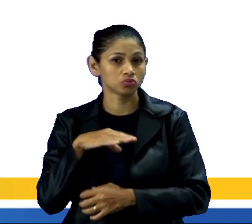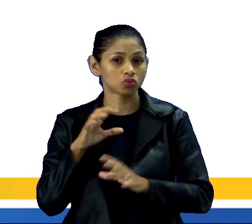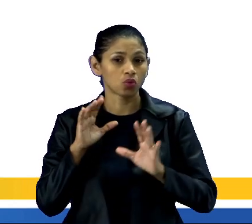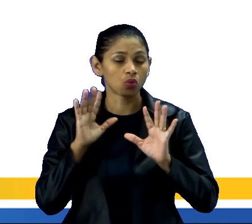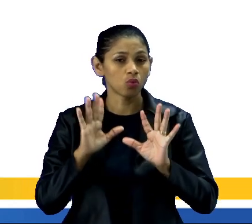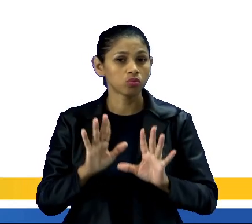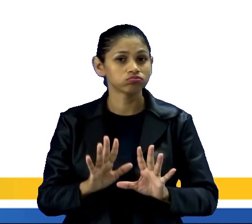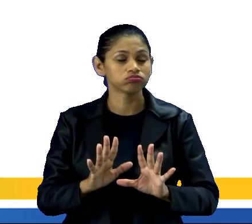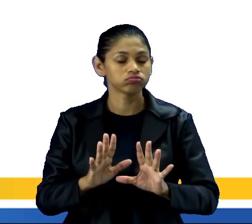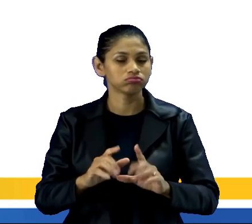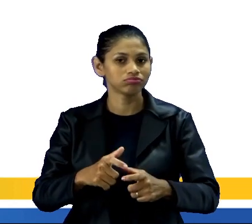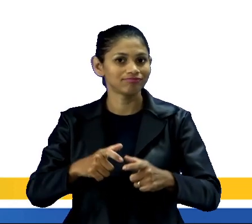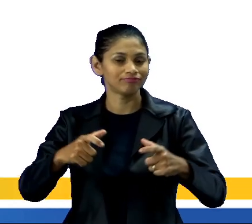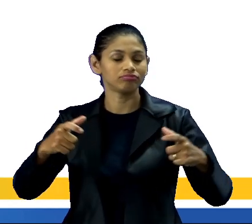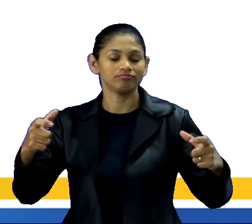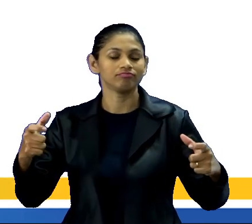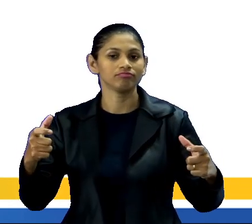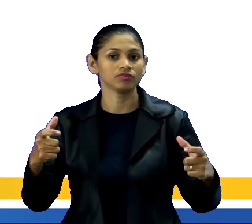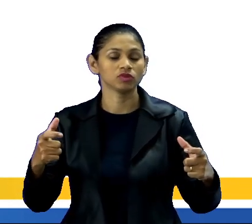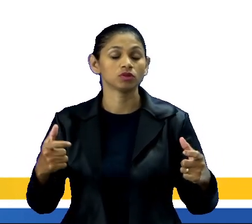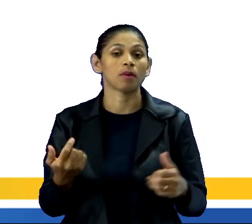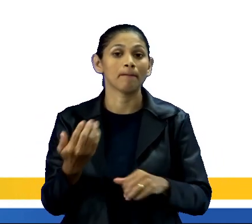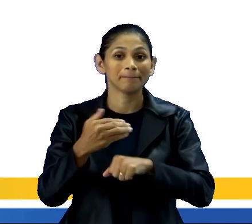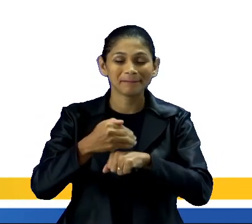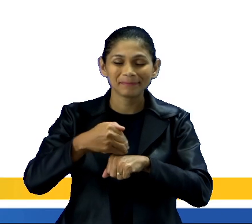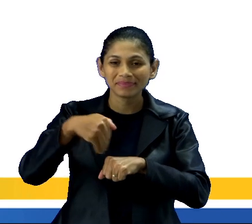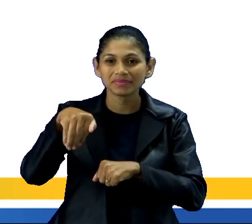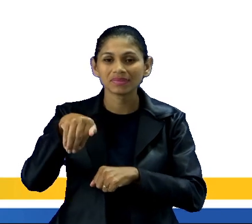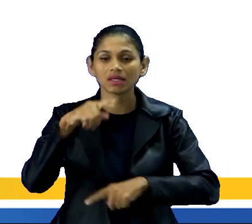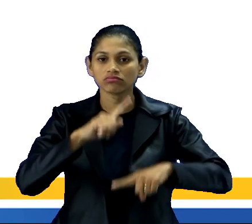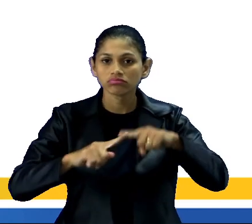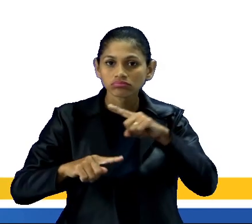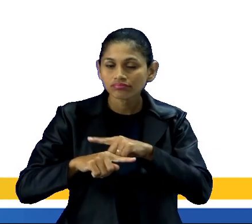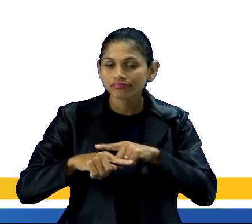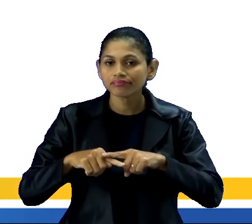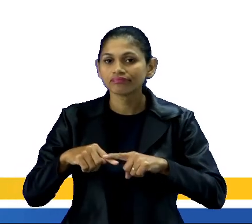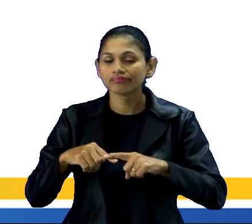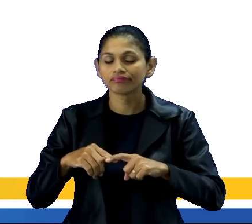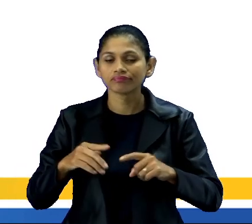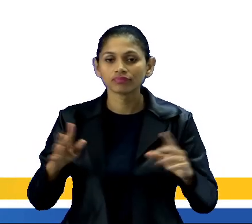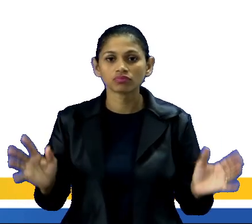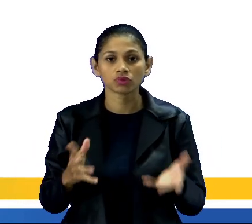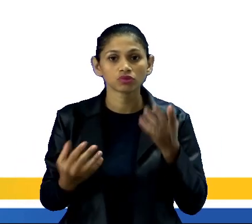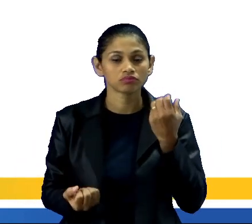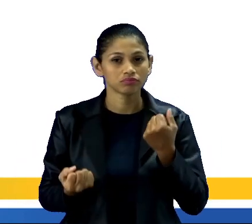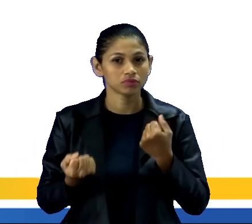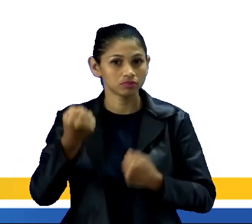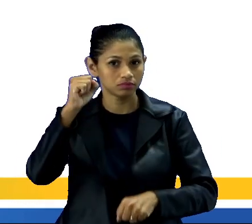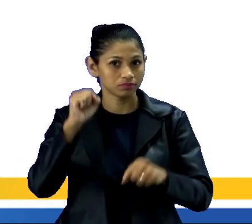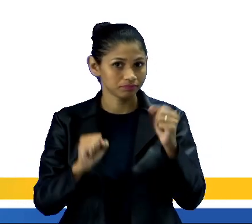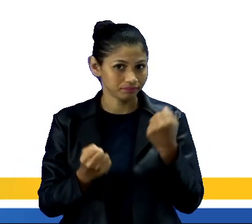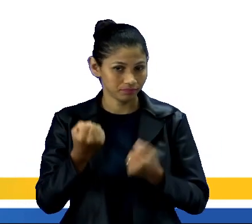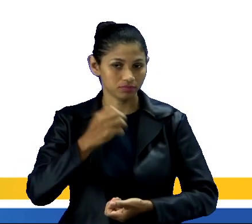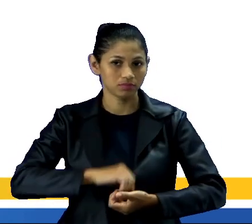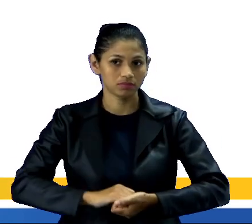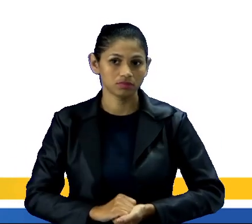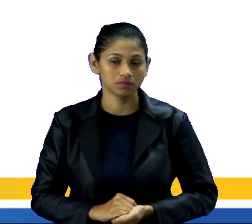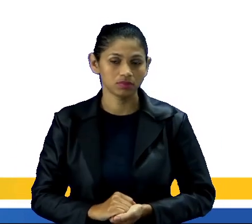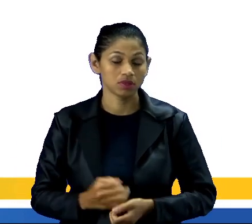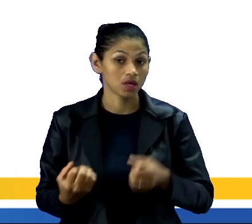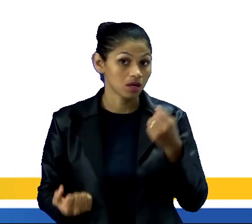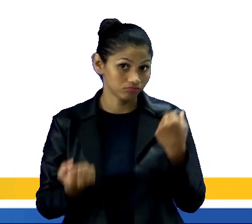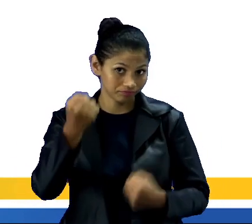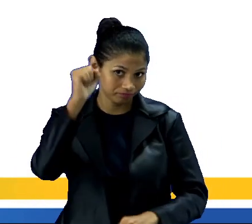de mais mercadorias e o aumento do ritmo da atividade industrial. A